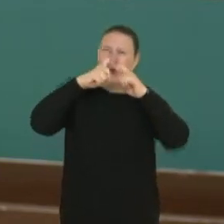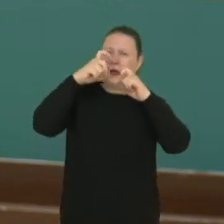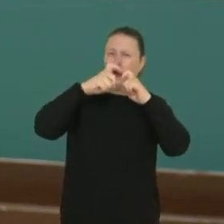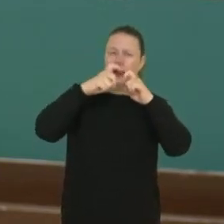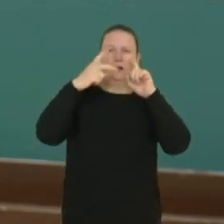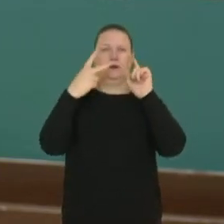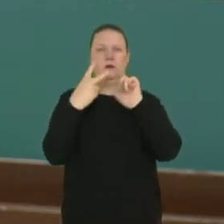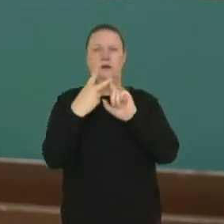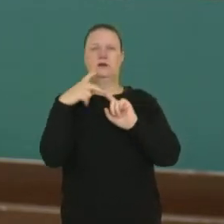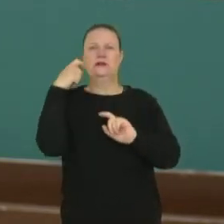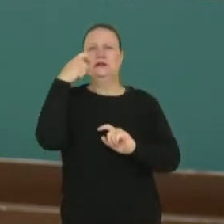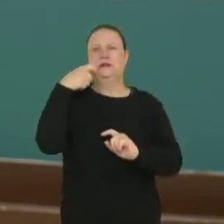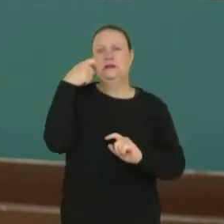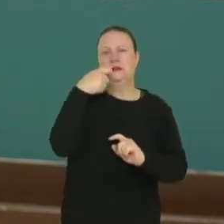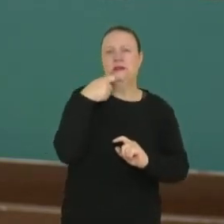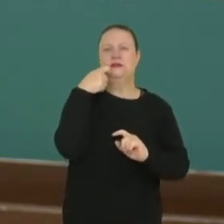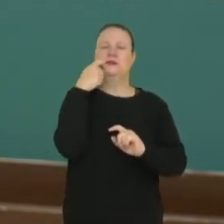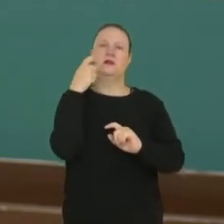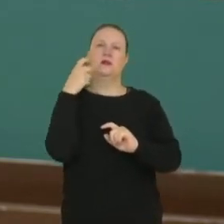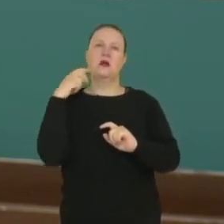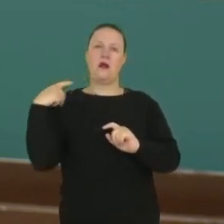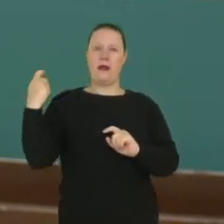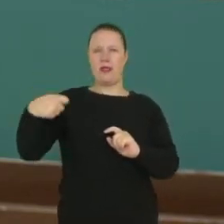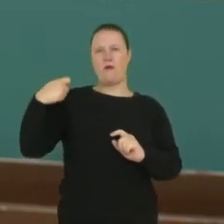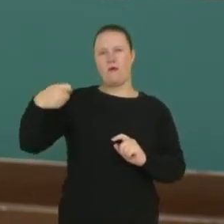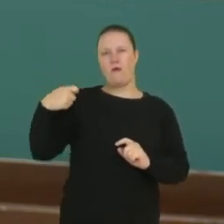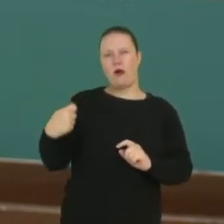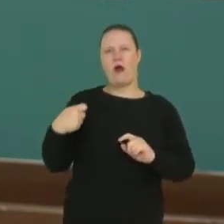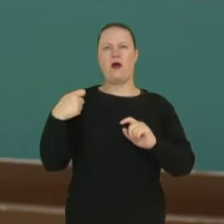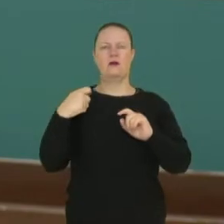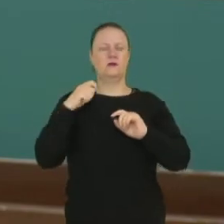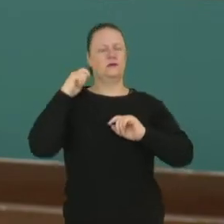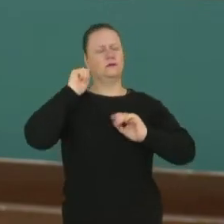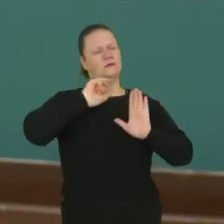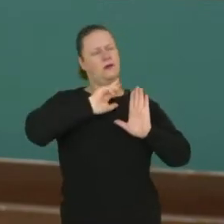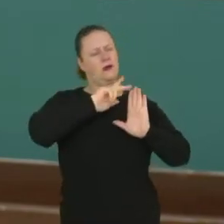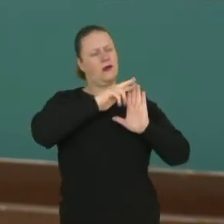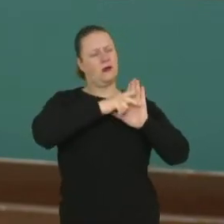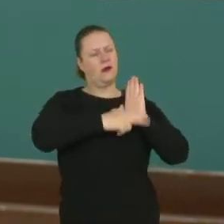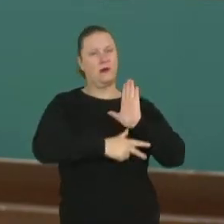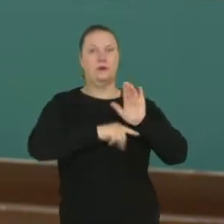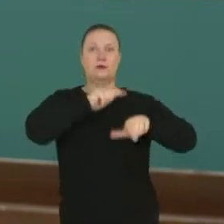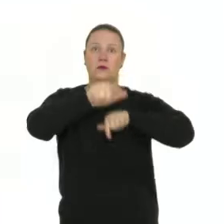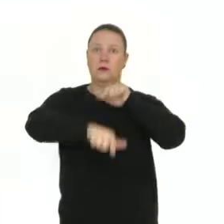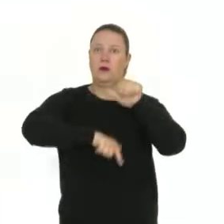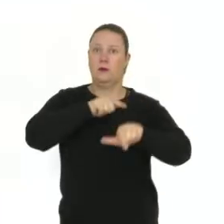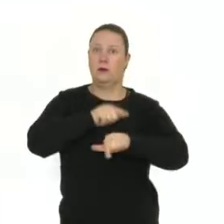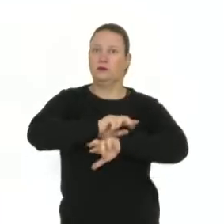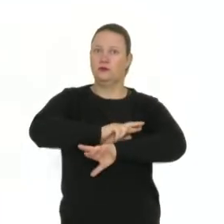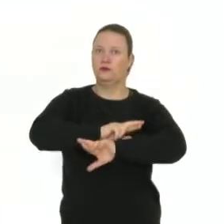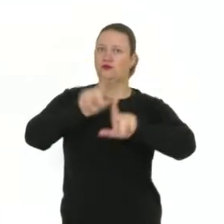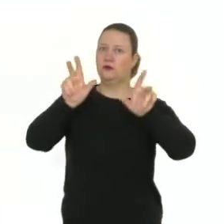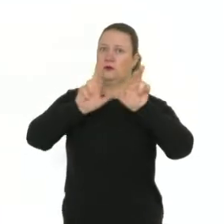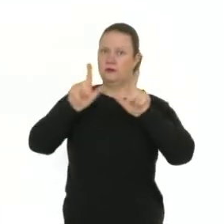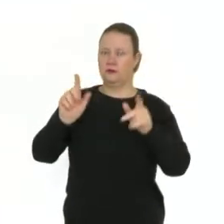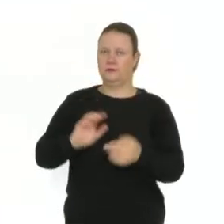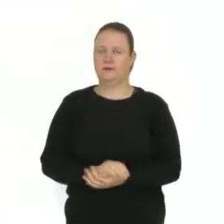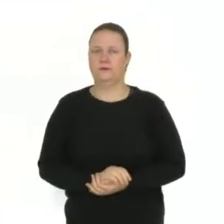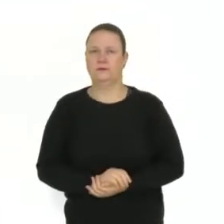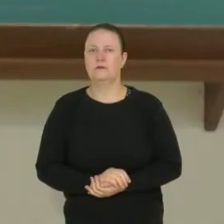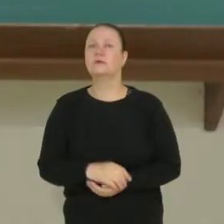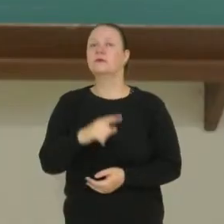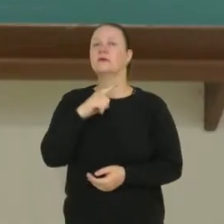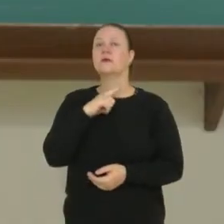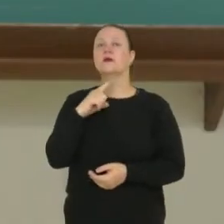dentistas, advogados, enfim, tudo isso faz parte da prestação de serviços. E a prestação de serviços